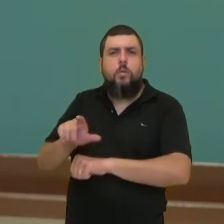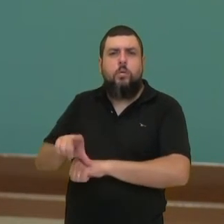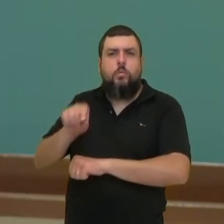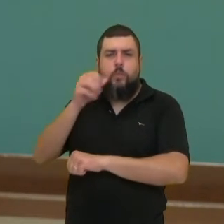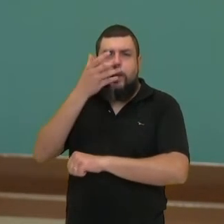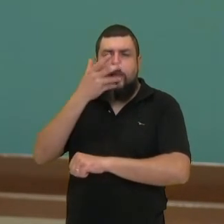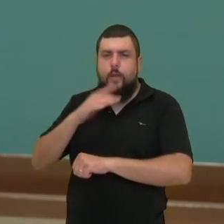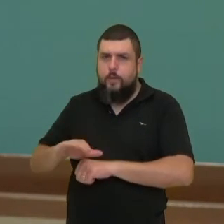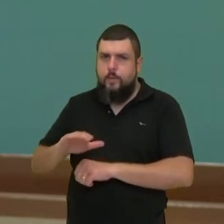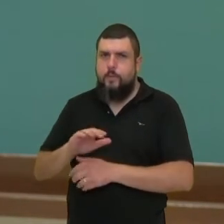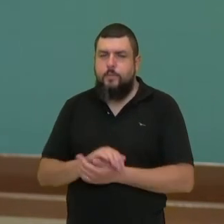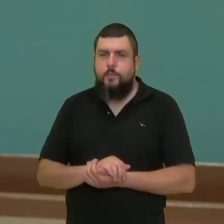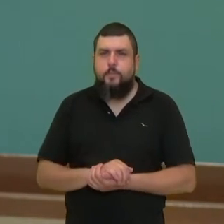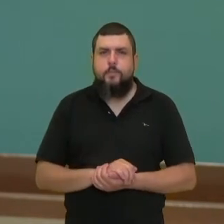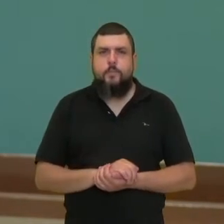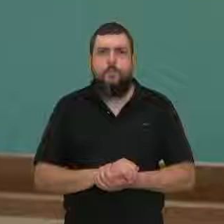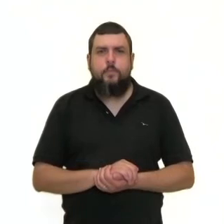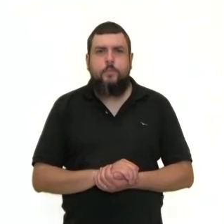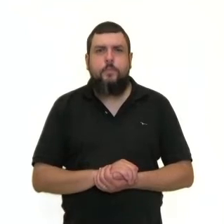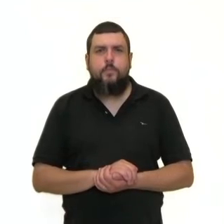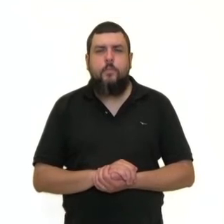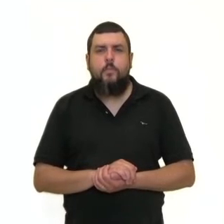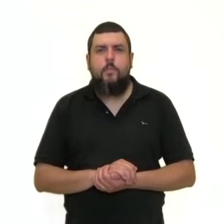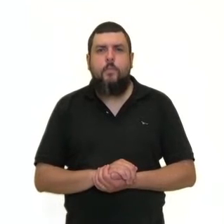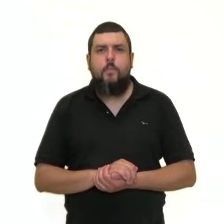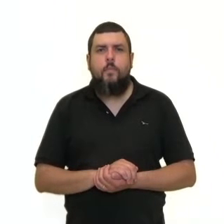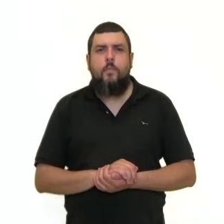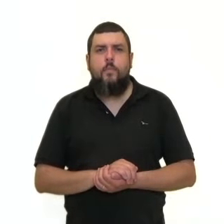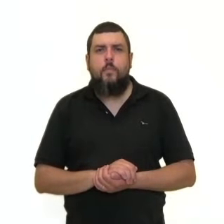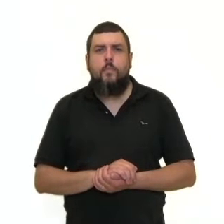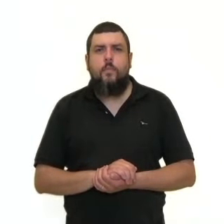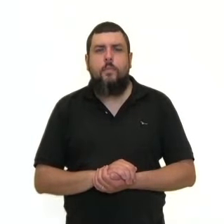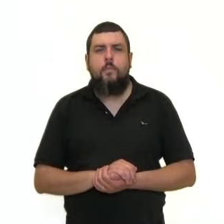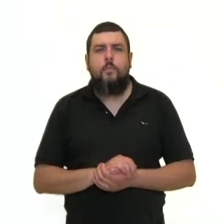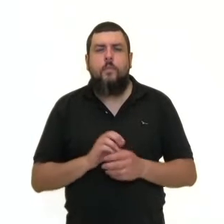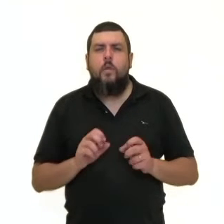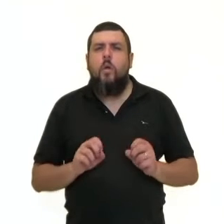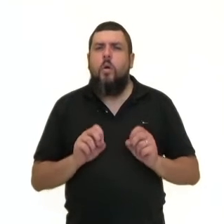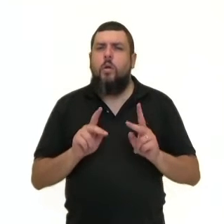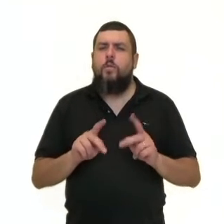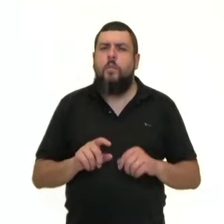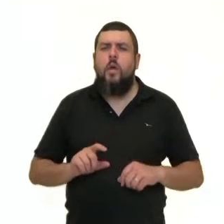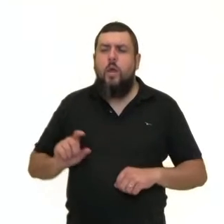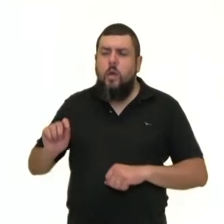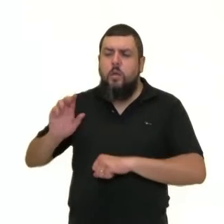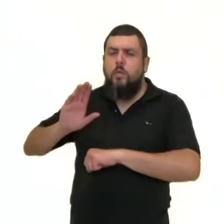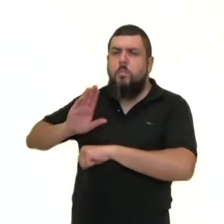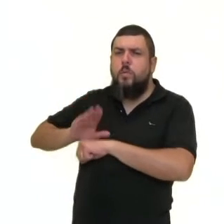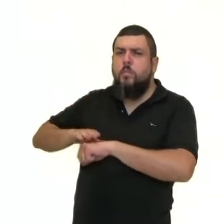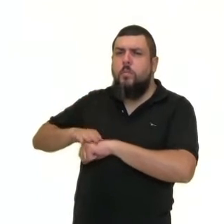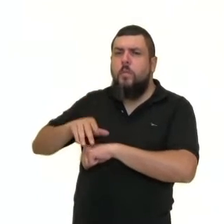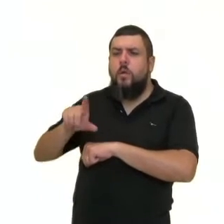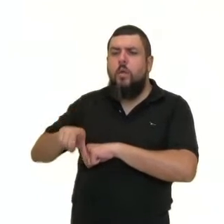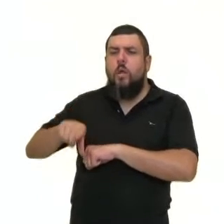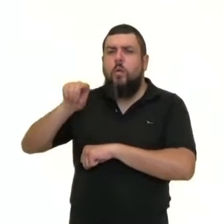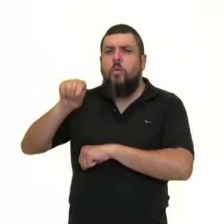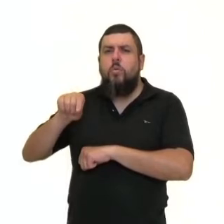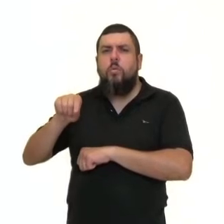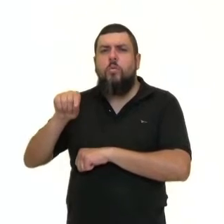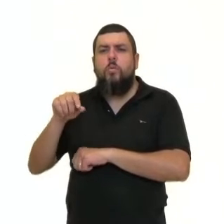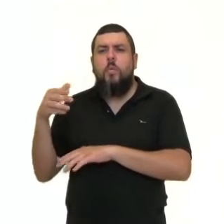crianças e menores de idade. Vamos pensar um pouquinho em grupo. Quem deve decidir sobre o acesso das crianças às